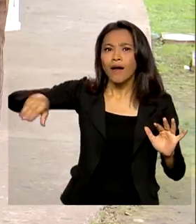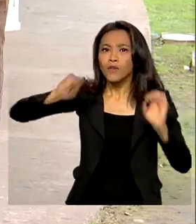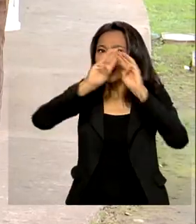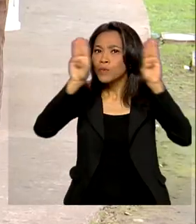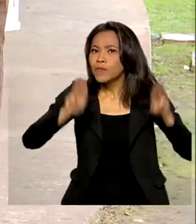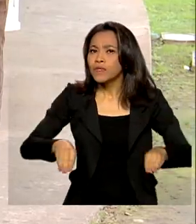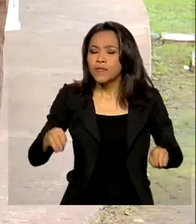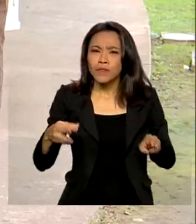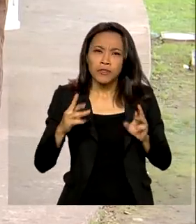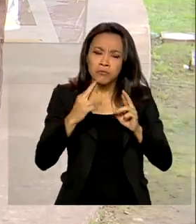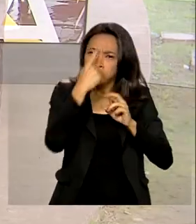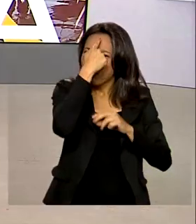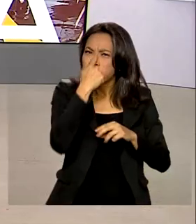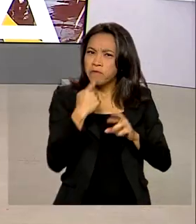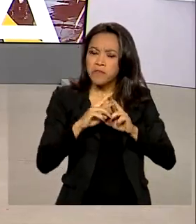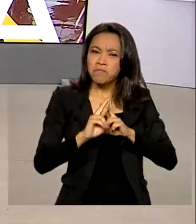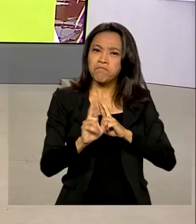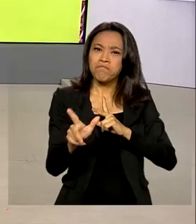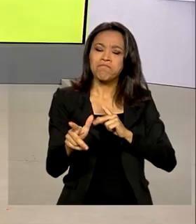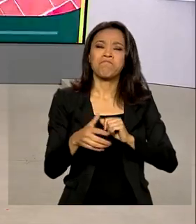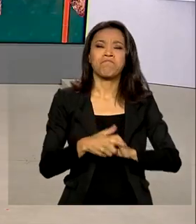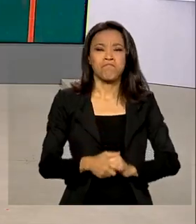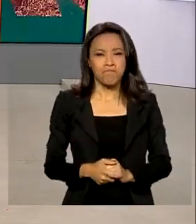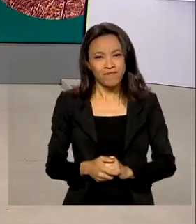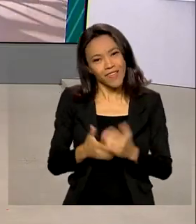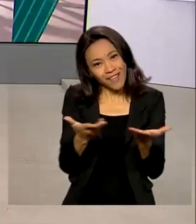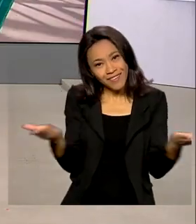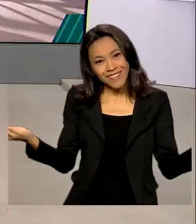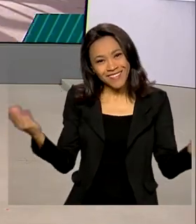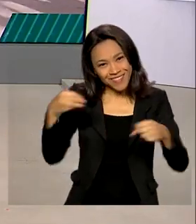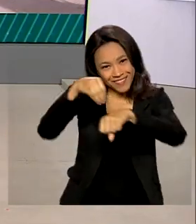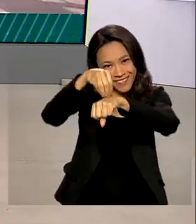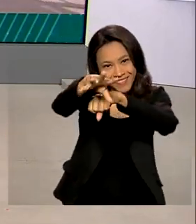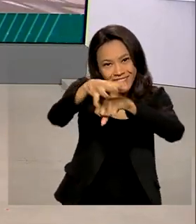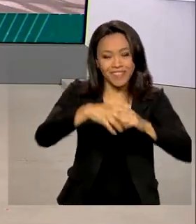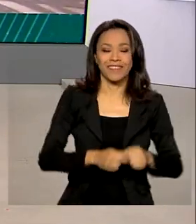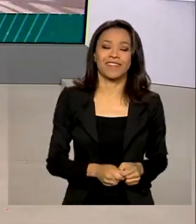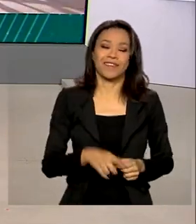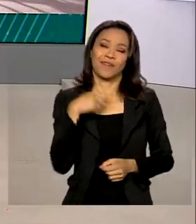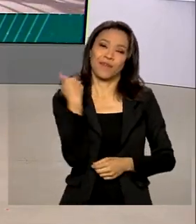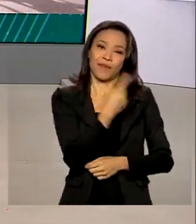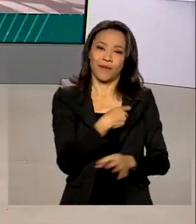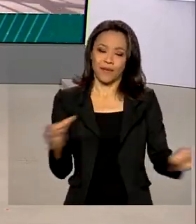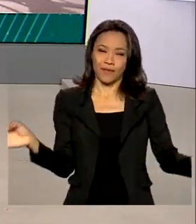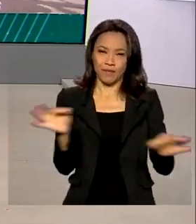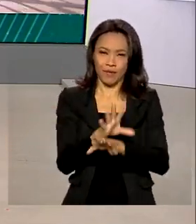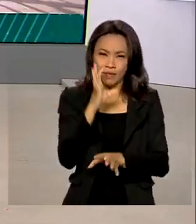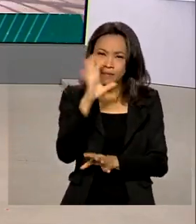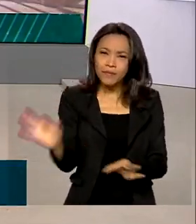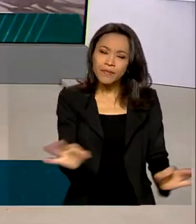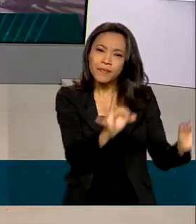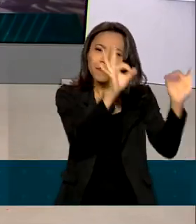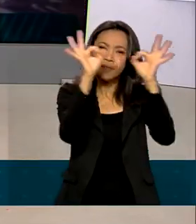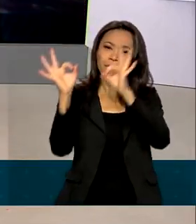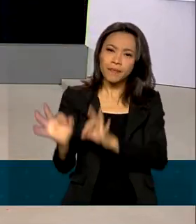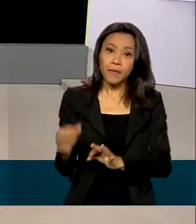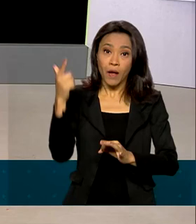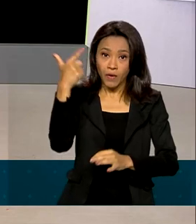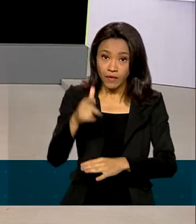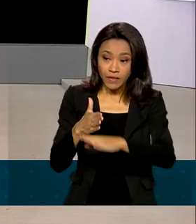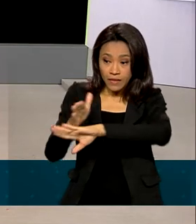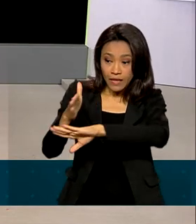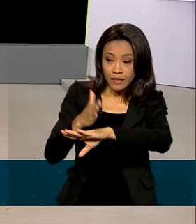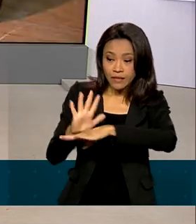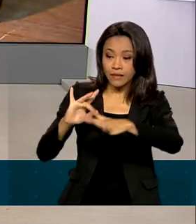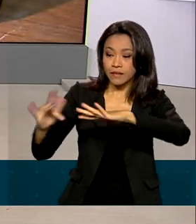todos os gostos. É isso aí, fica a dica, né? A gente fica por aqui para rever as reportagens. Acesse as